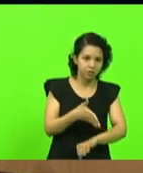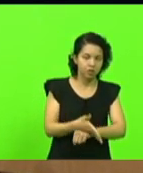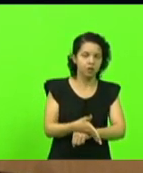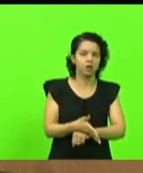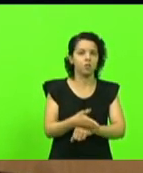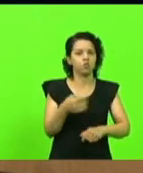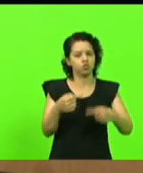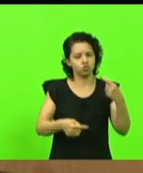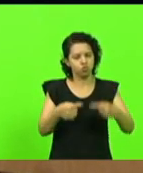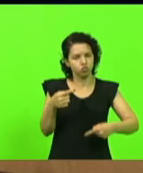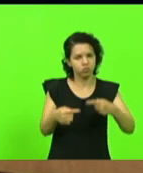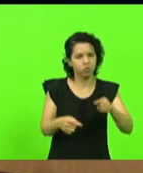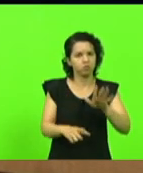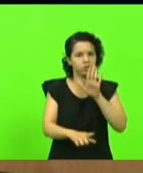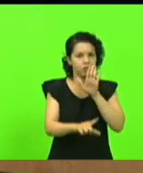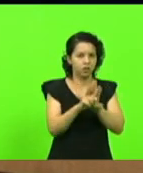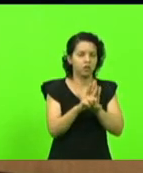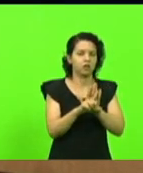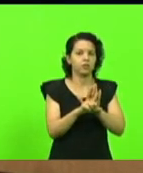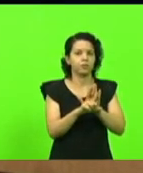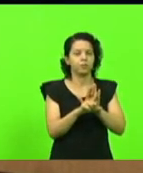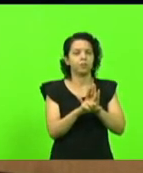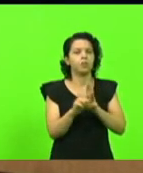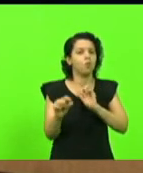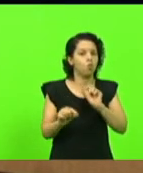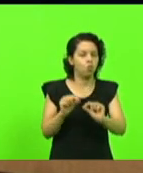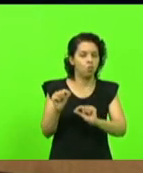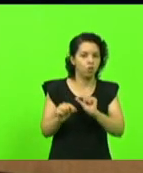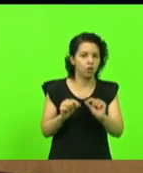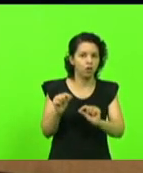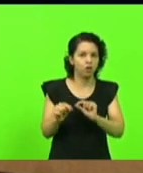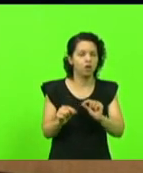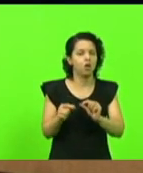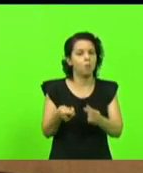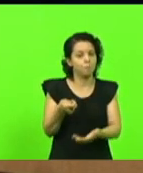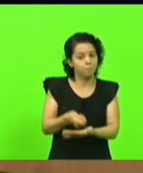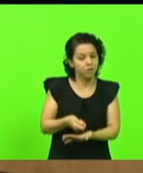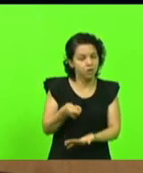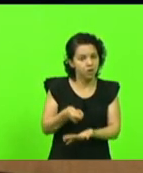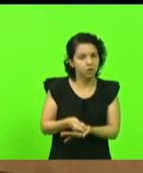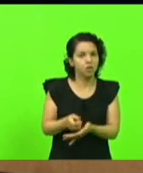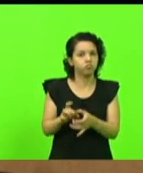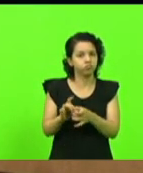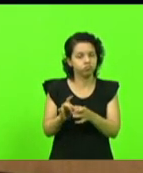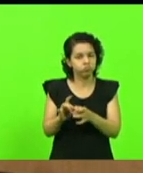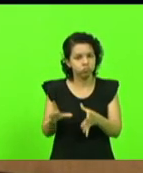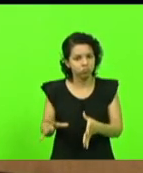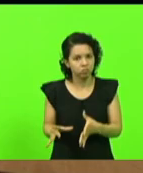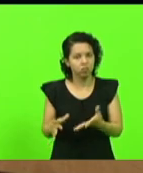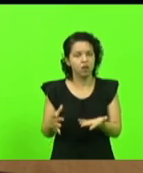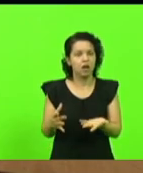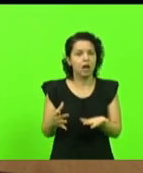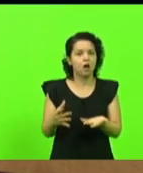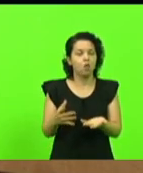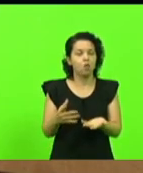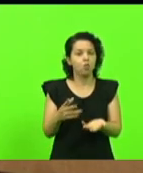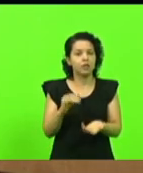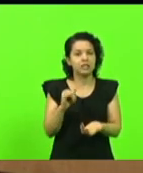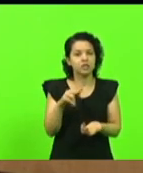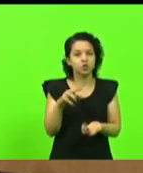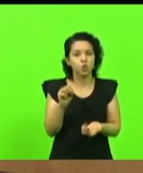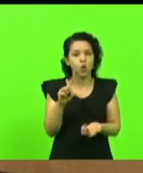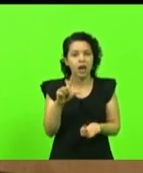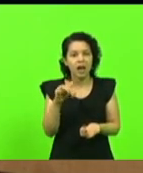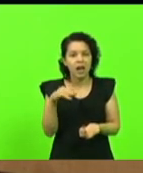desta lei que obriga o fornecimento dos análogos de insulina mas que não está